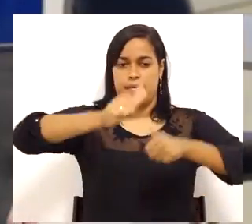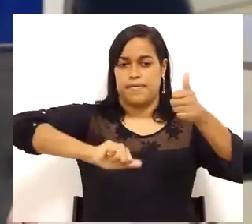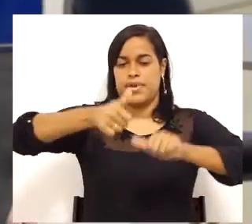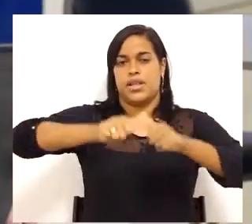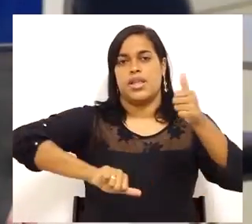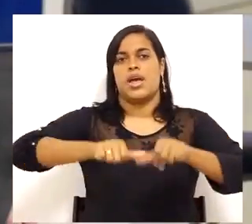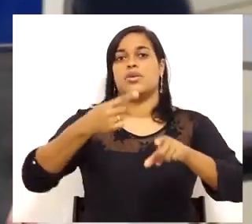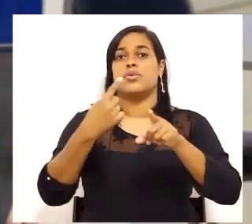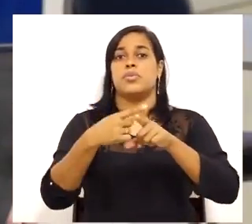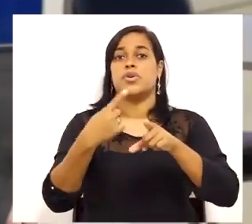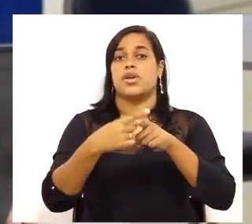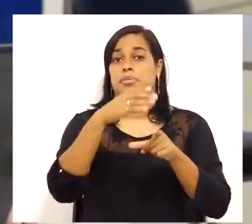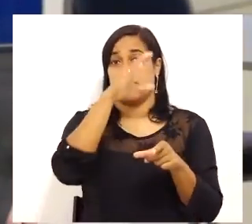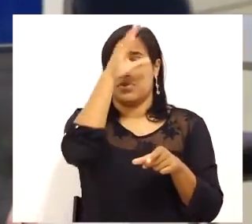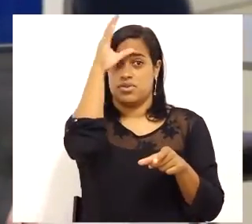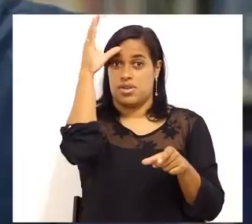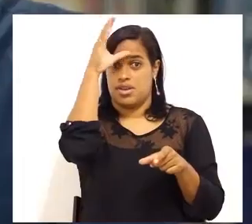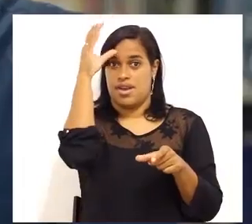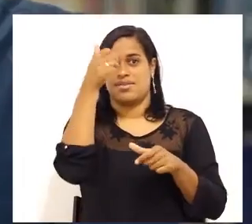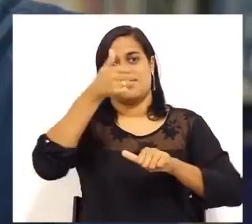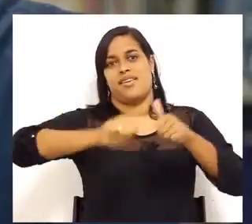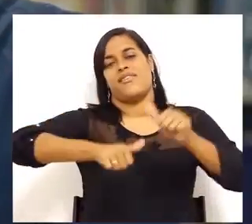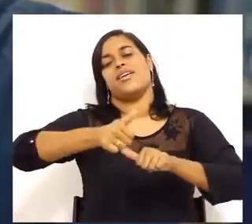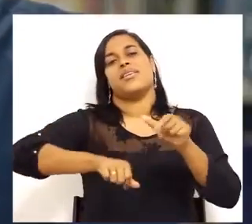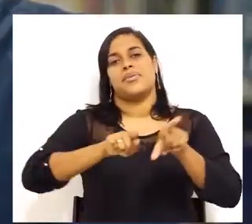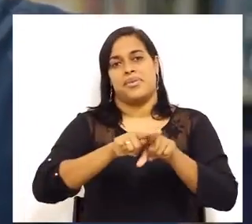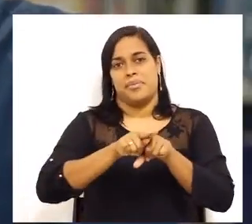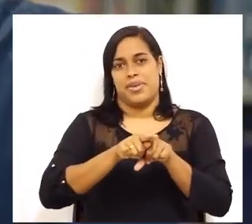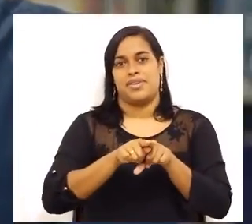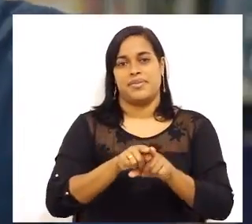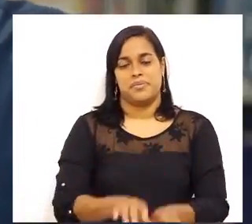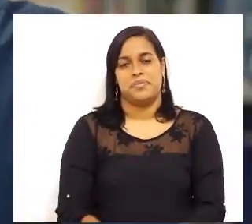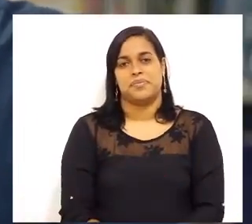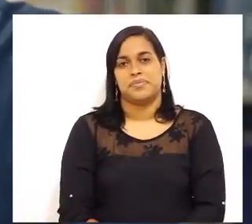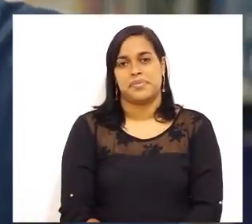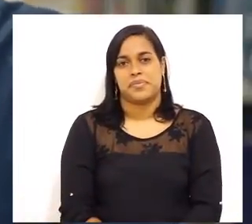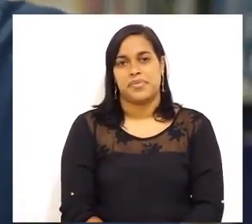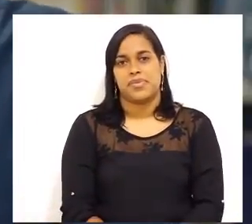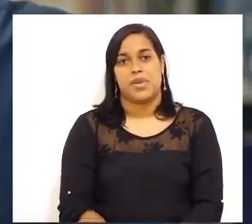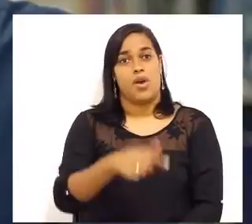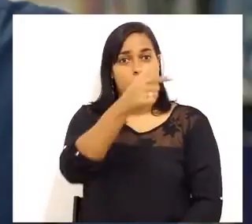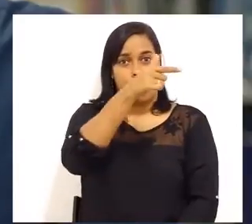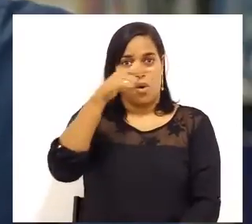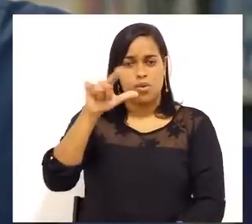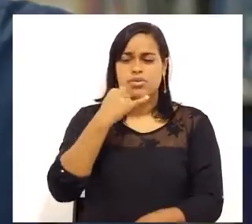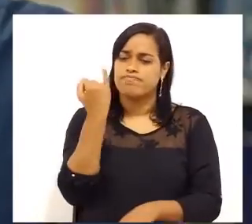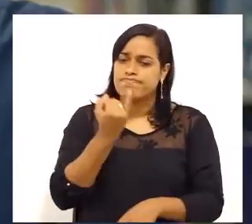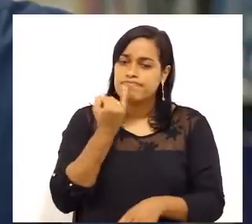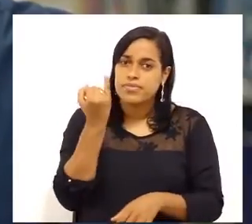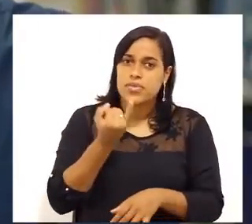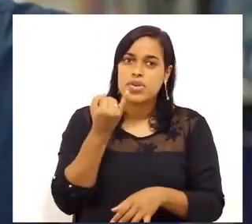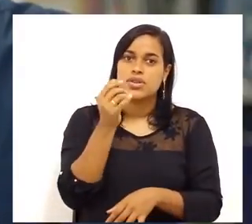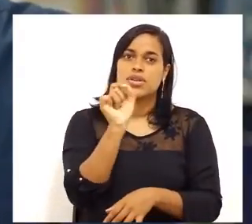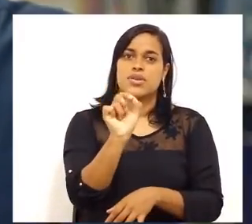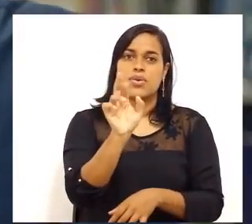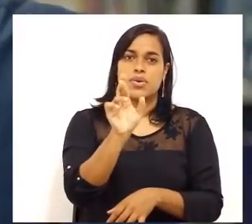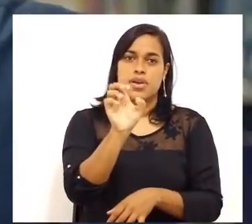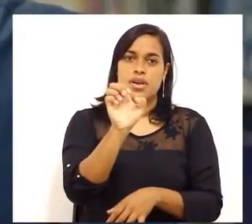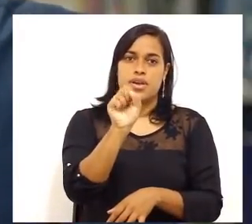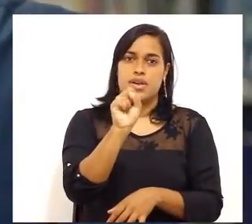seu público. Pelos clientes. Uma outra habilidade, não menos importante. A resiliência.